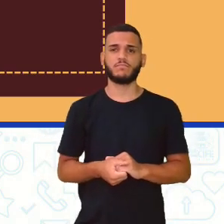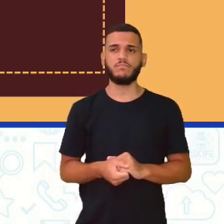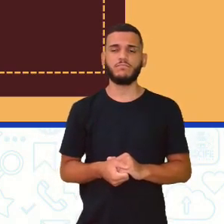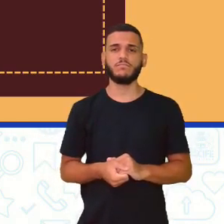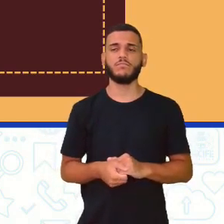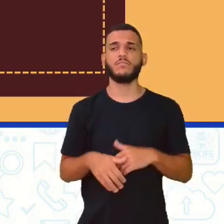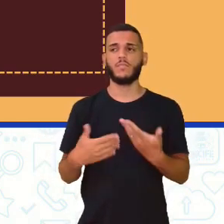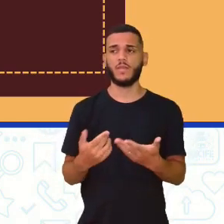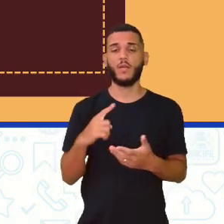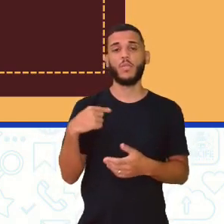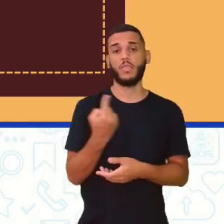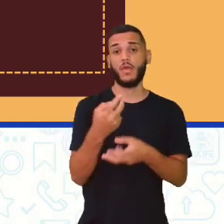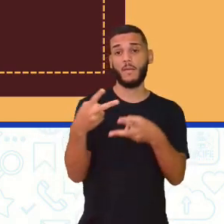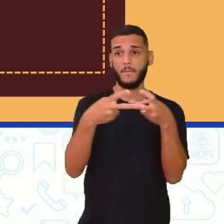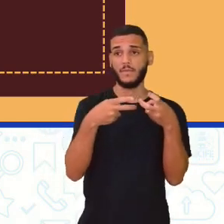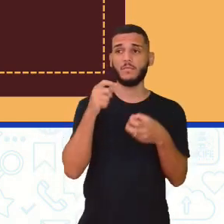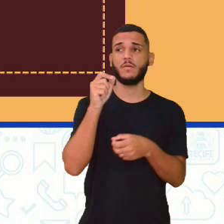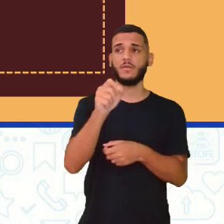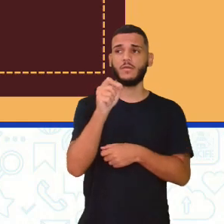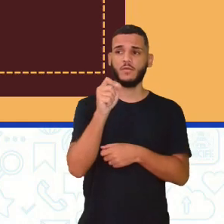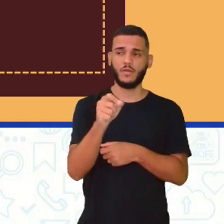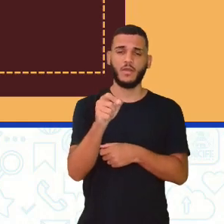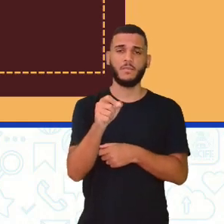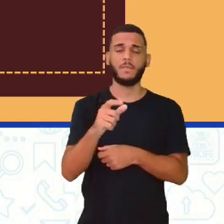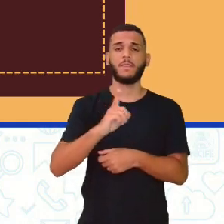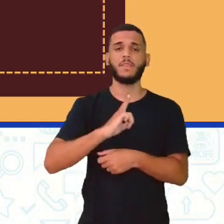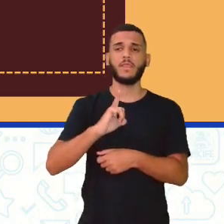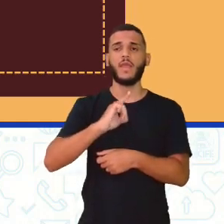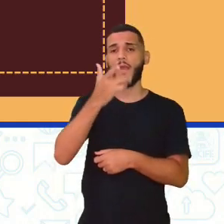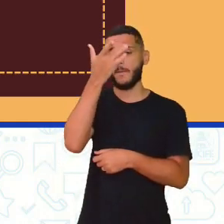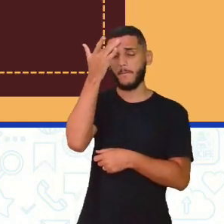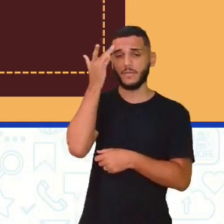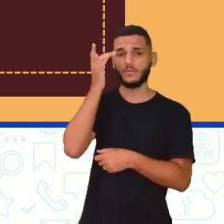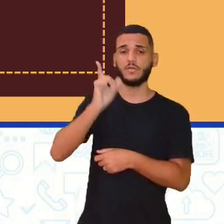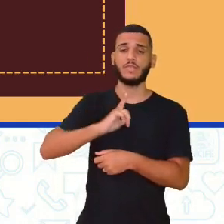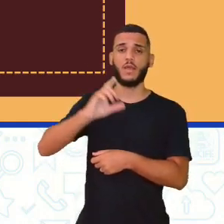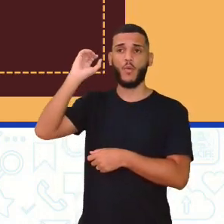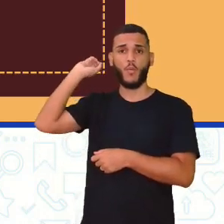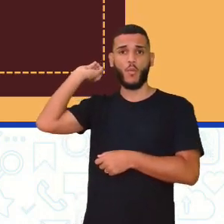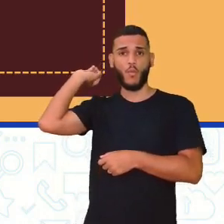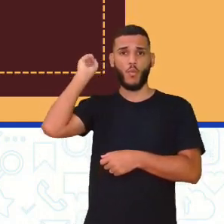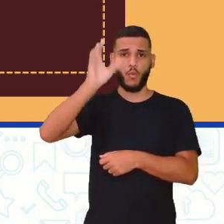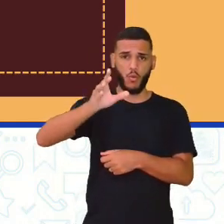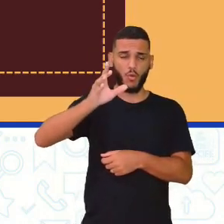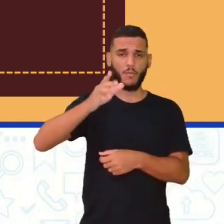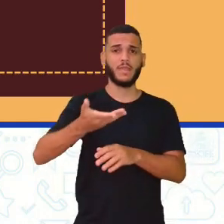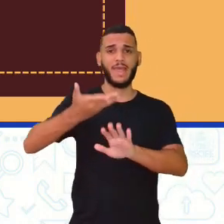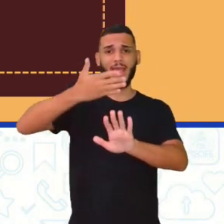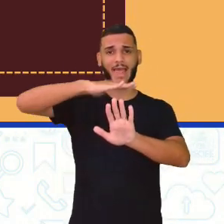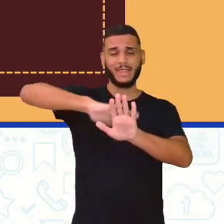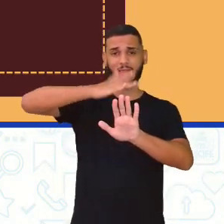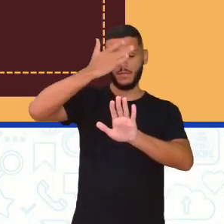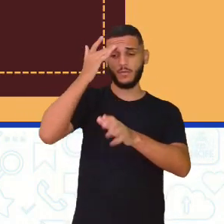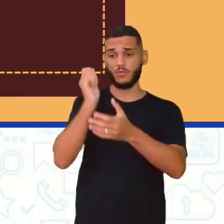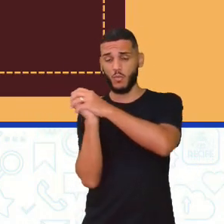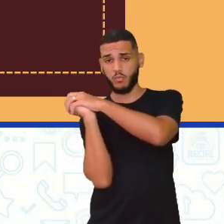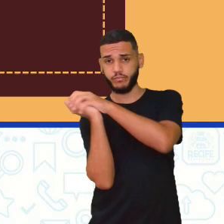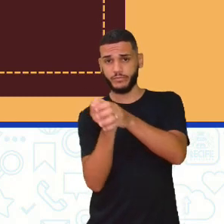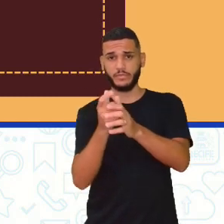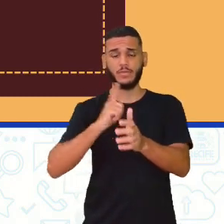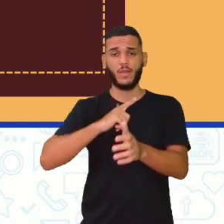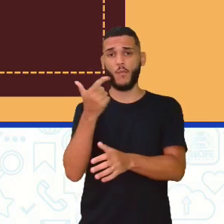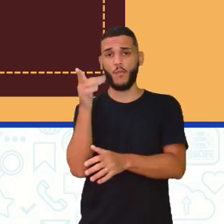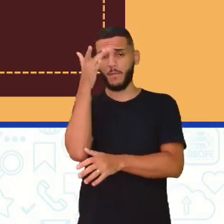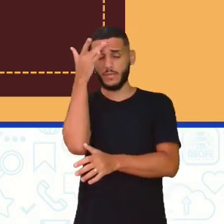E aí, a gente pode perceber também que existe uma pessoa que lança e, atrás do rebatedor, existe também uma outra